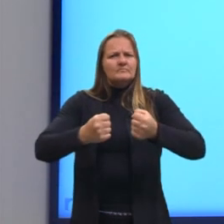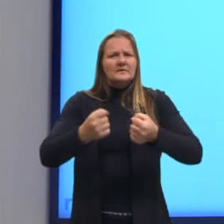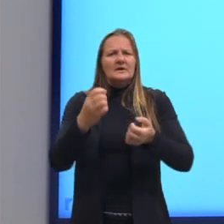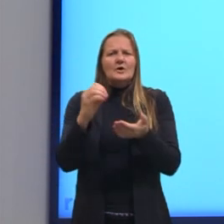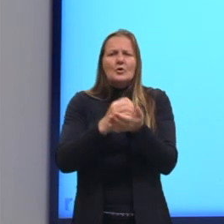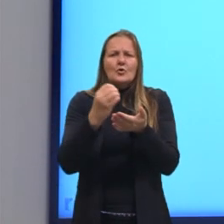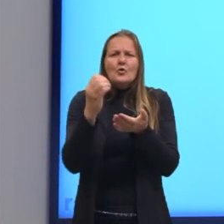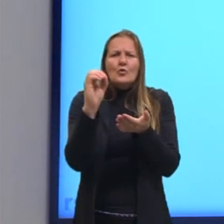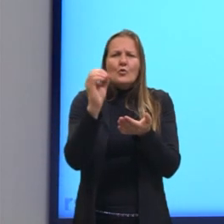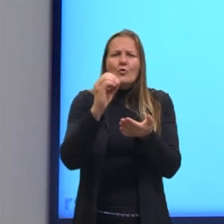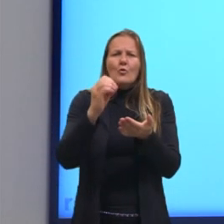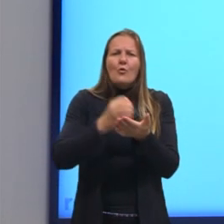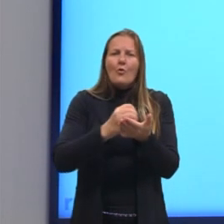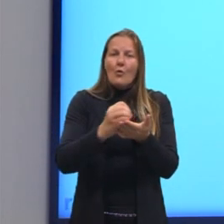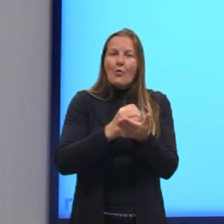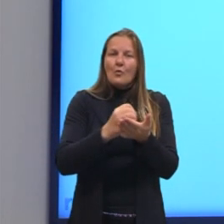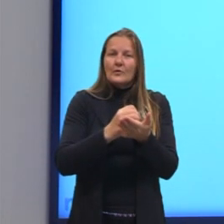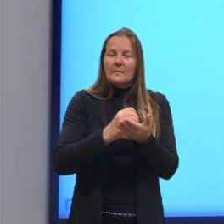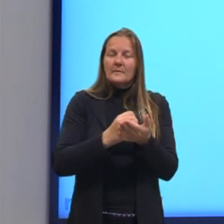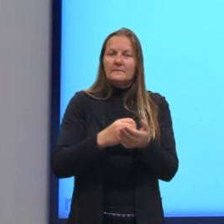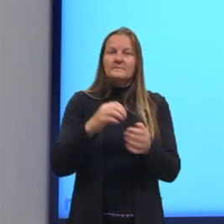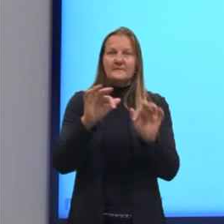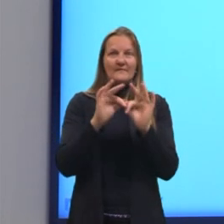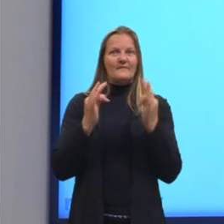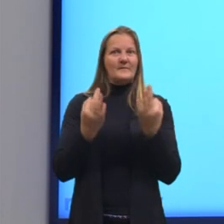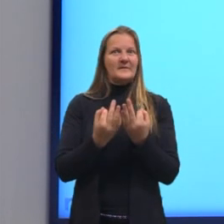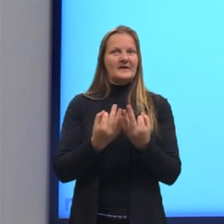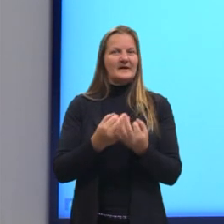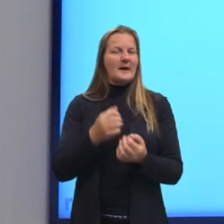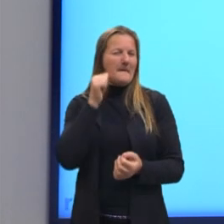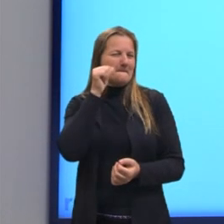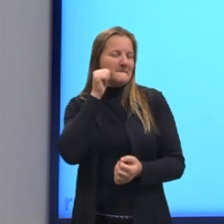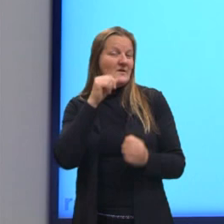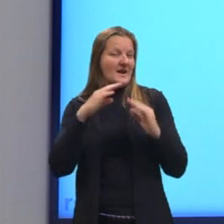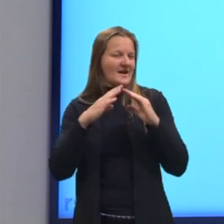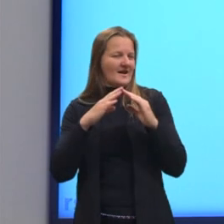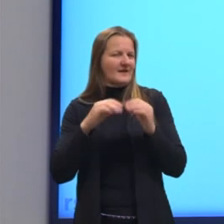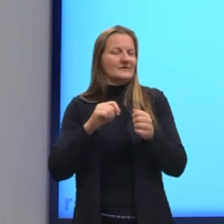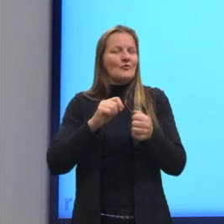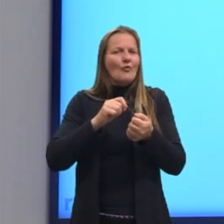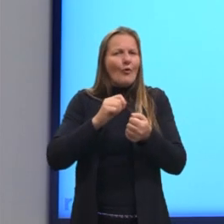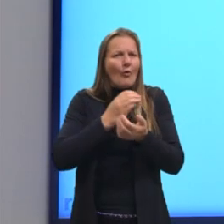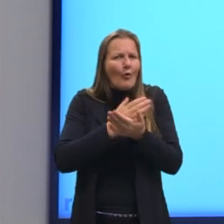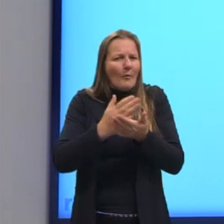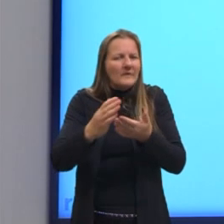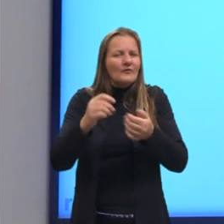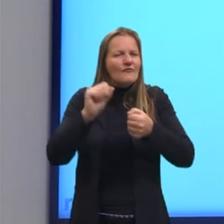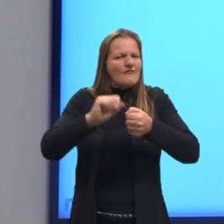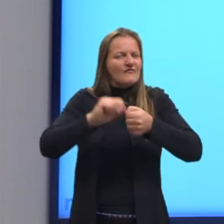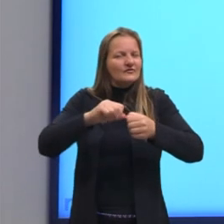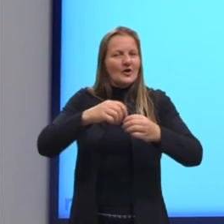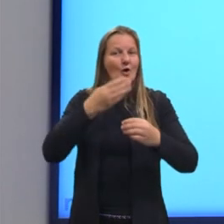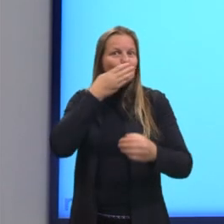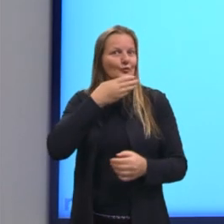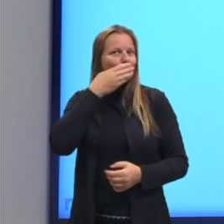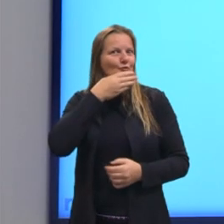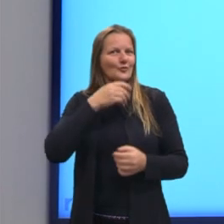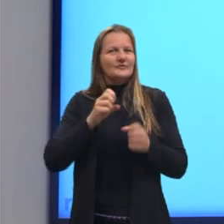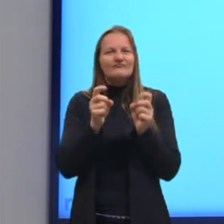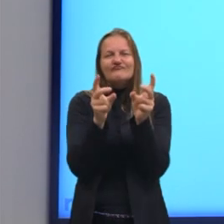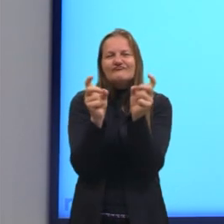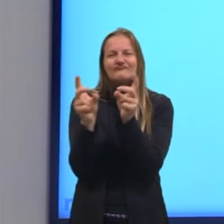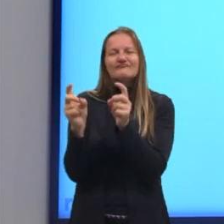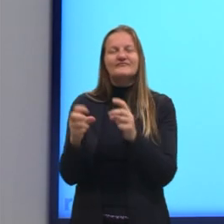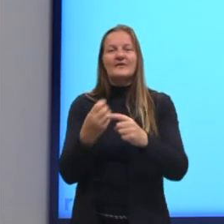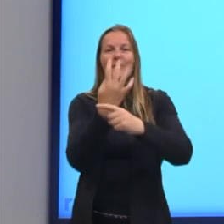familiar, uma dona de casa começou a produzir doces para revender. Cada receita é composta de 4